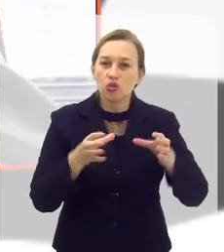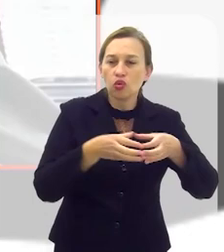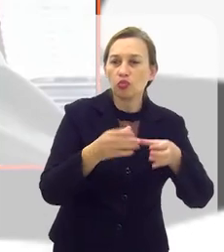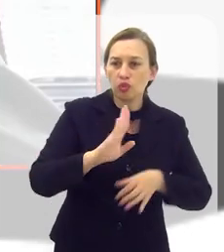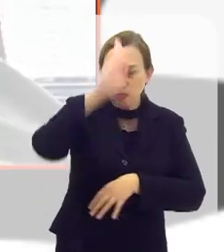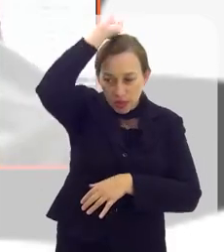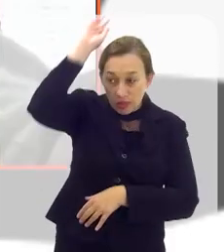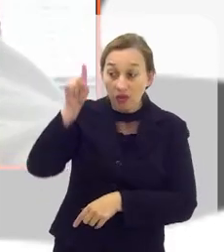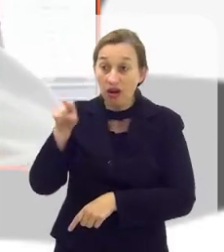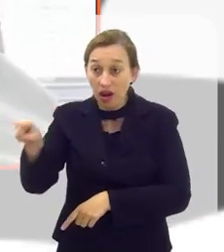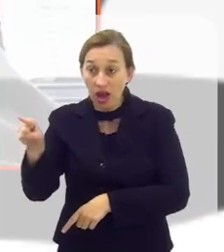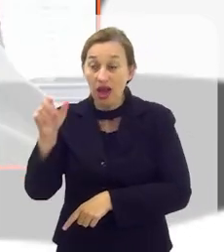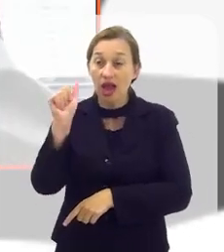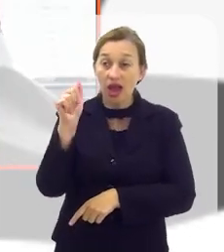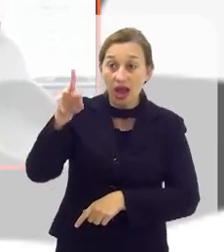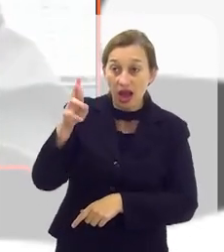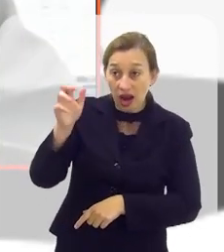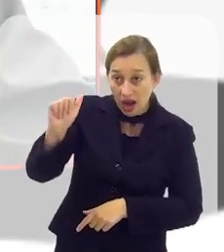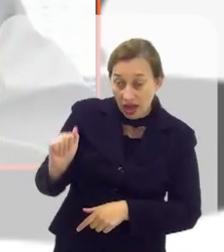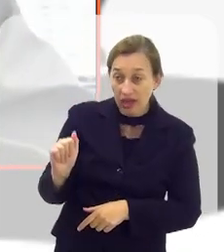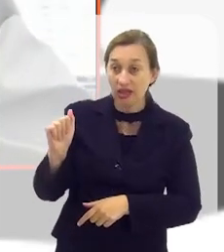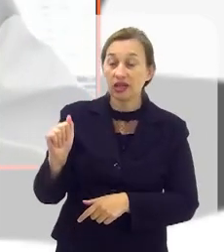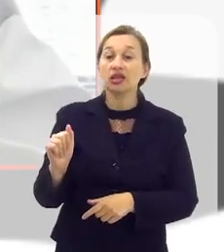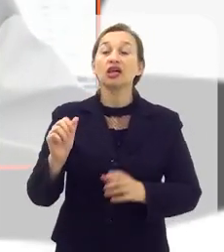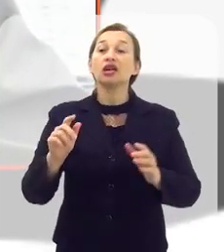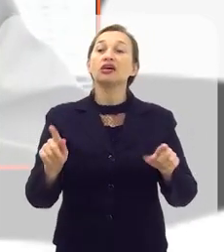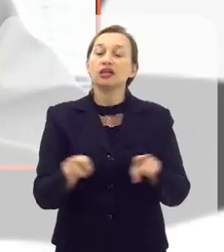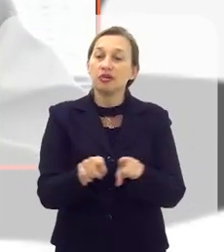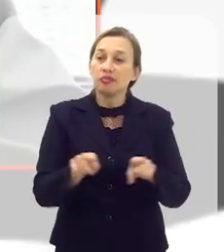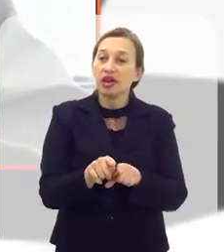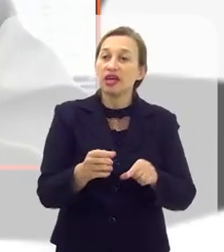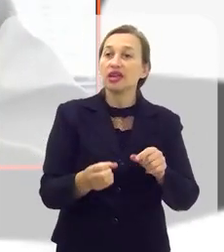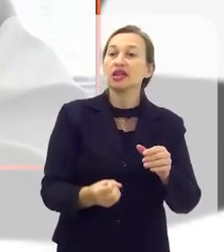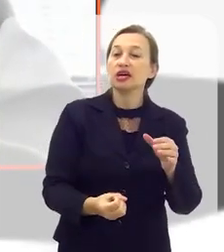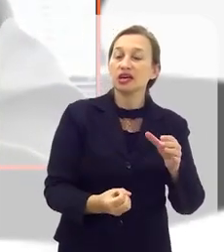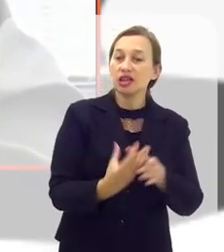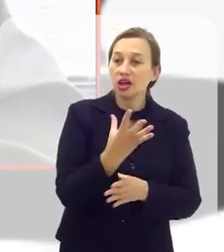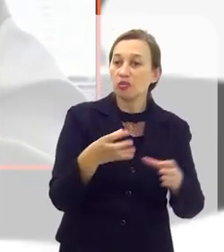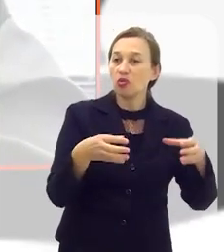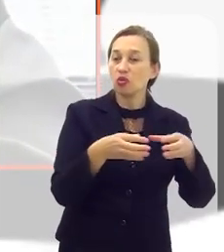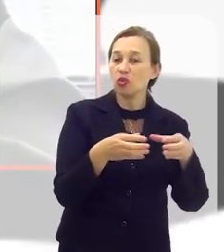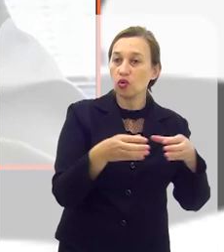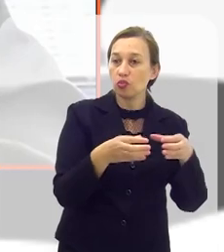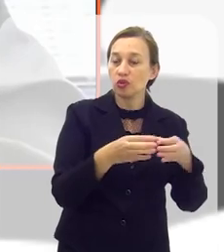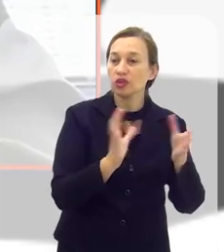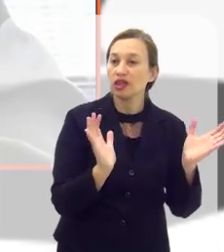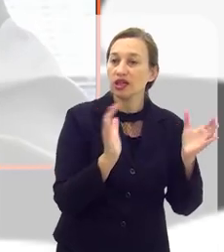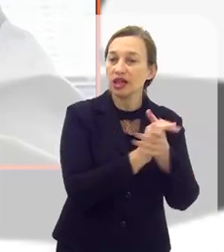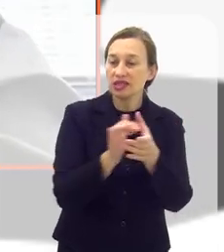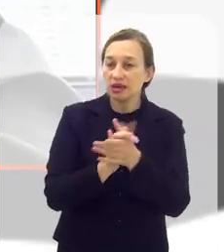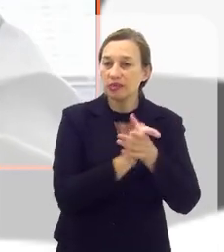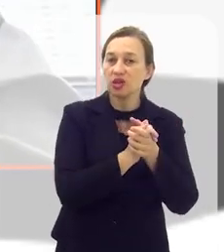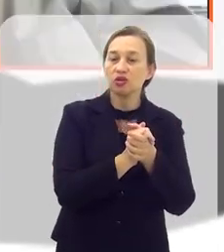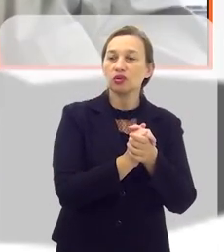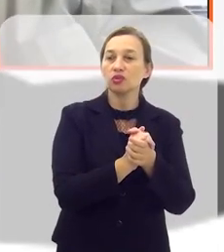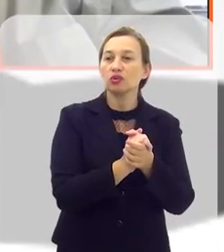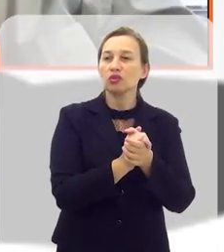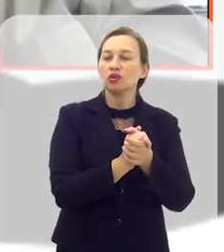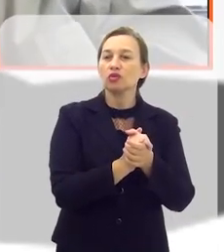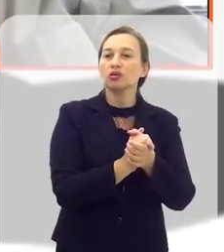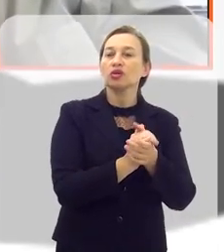do Corpo de Bombeiro de Ano dos Reis. E fizemos o casamento comunitário, a grande festa, no Colégio Naval.